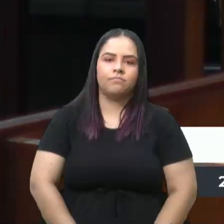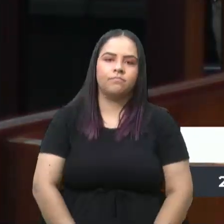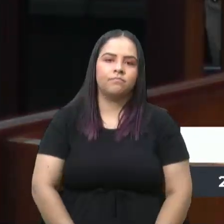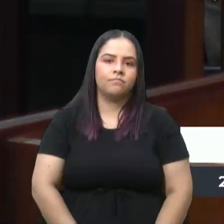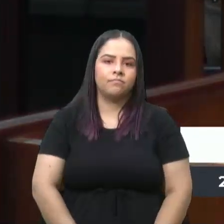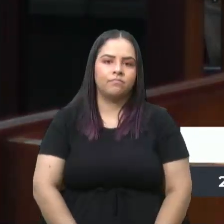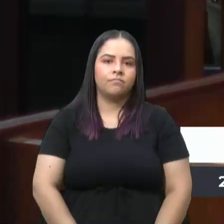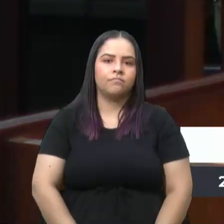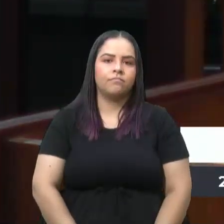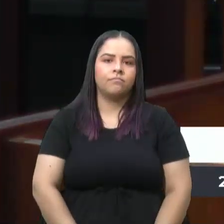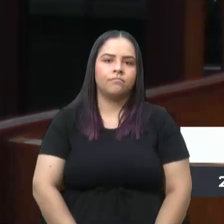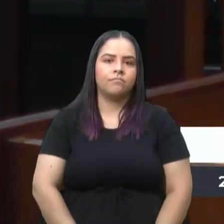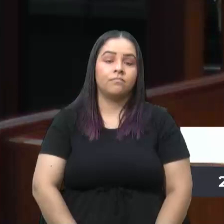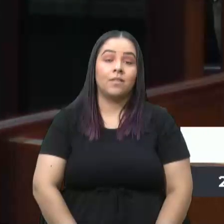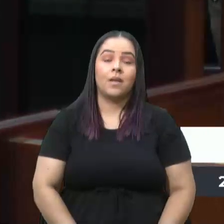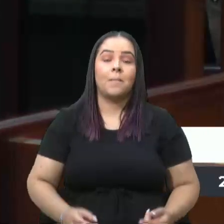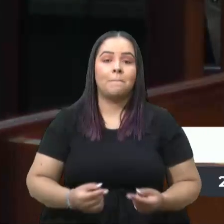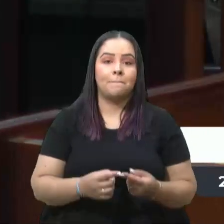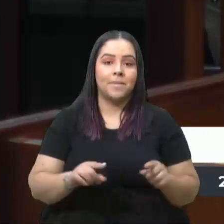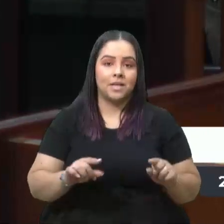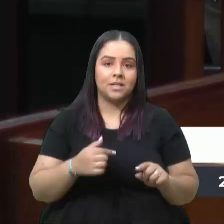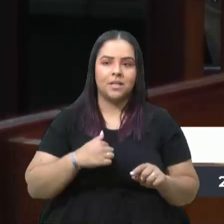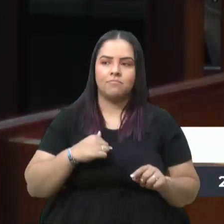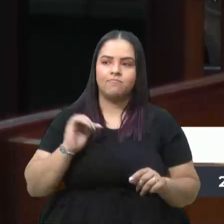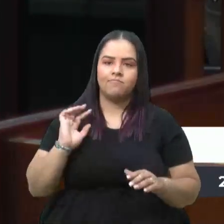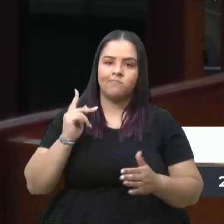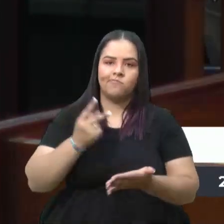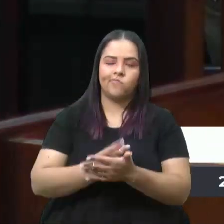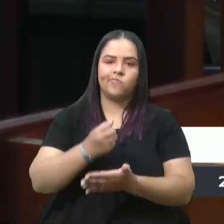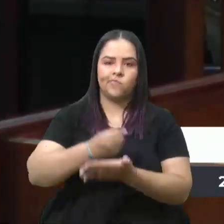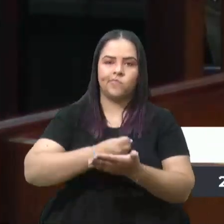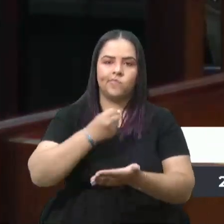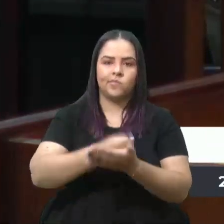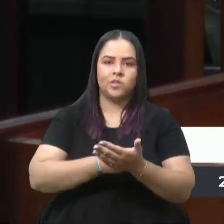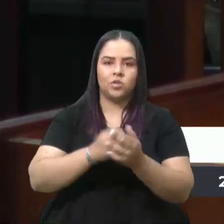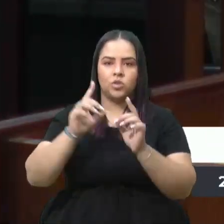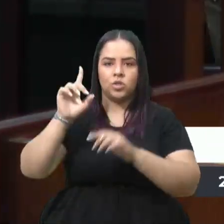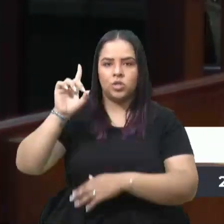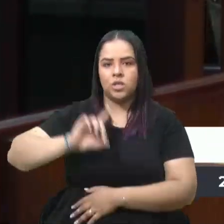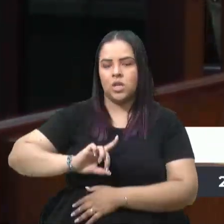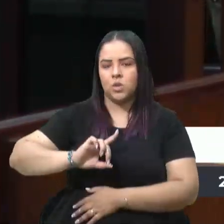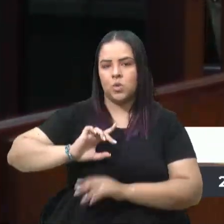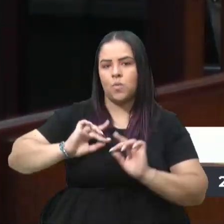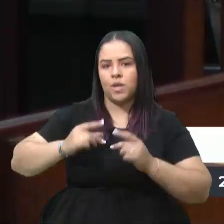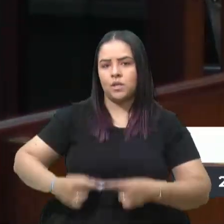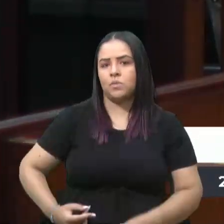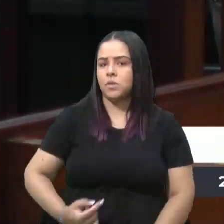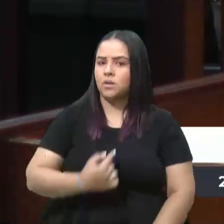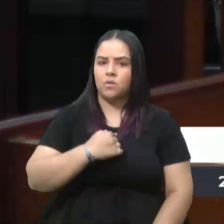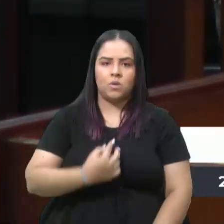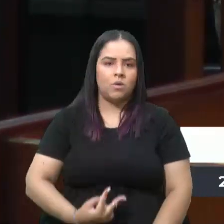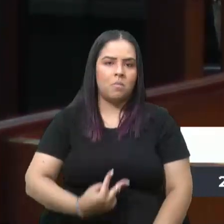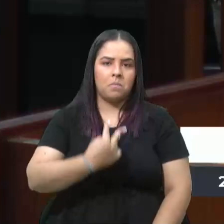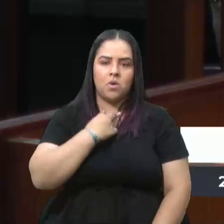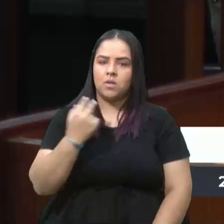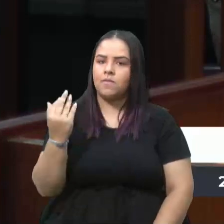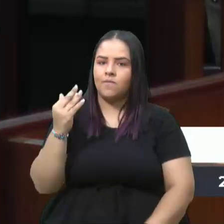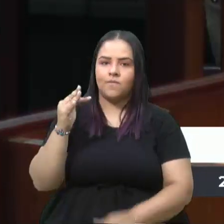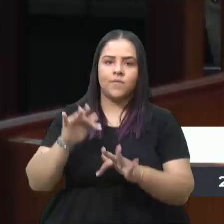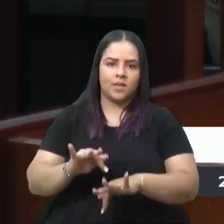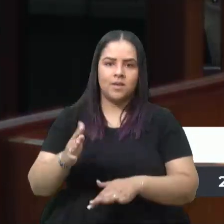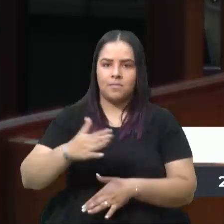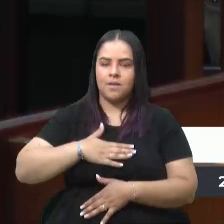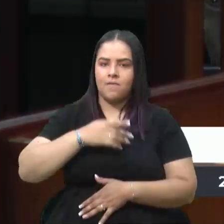Mas, como historiadora e defensora dos direitos humanos, eu não poderia acabar esta minha fala